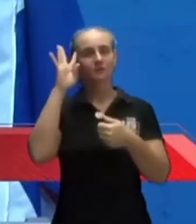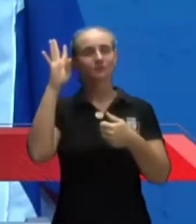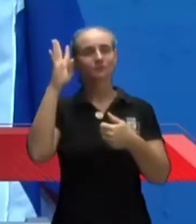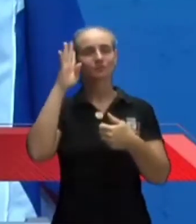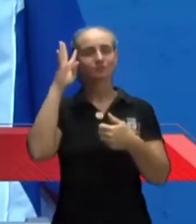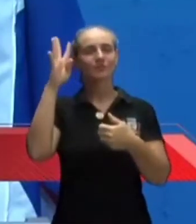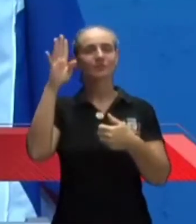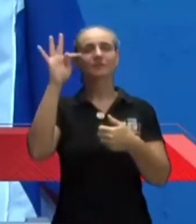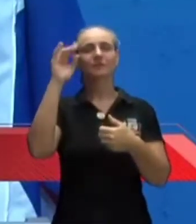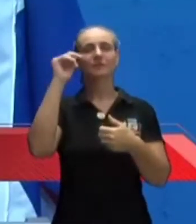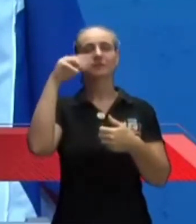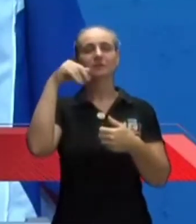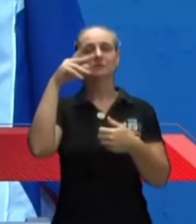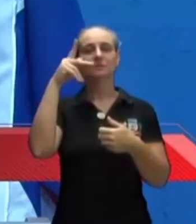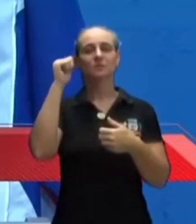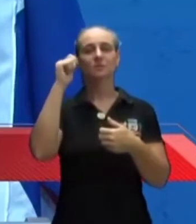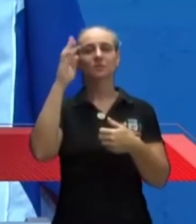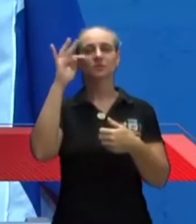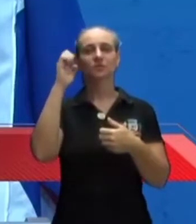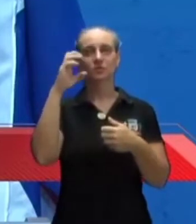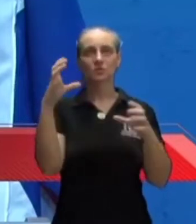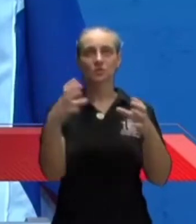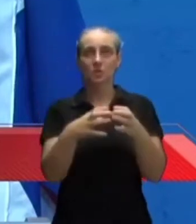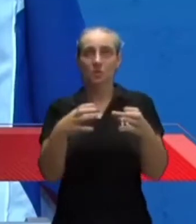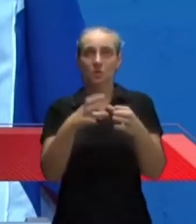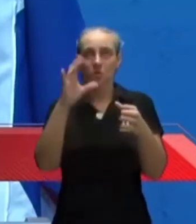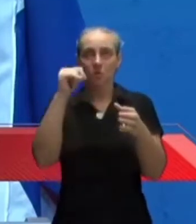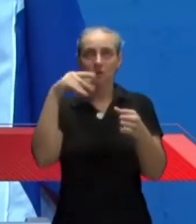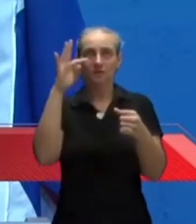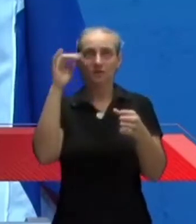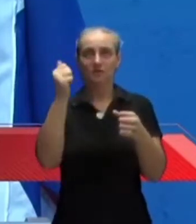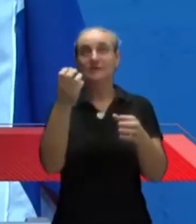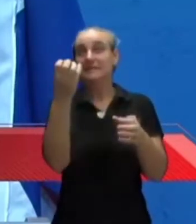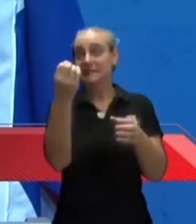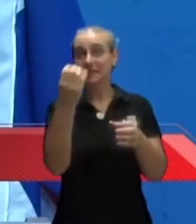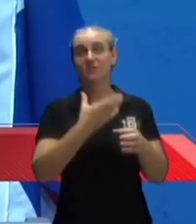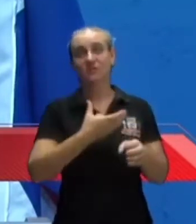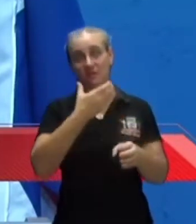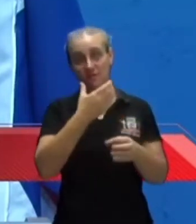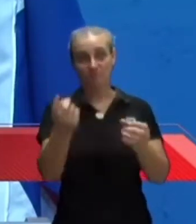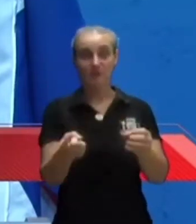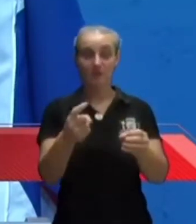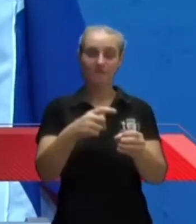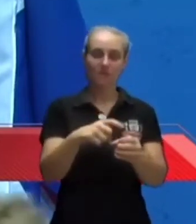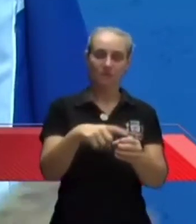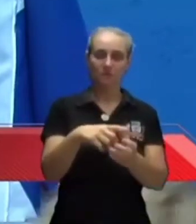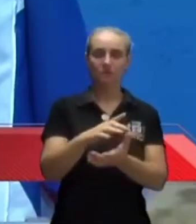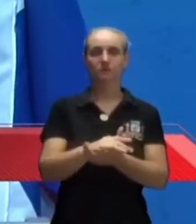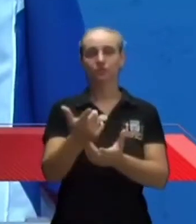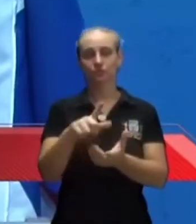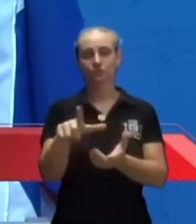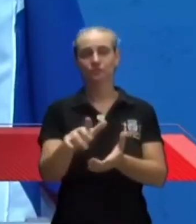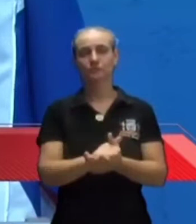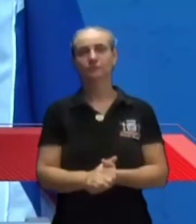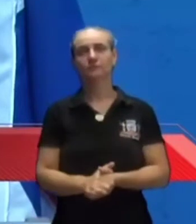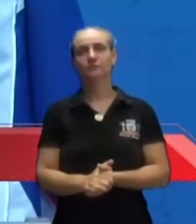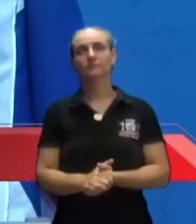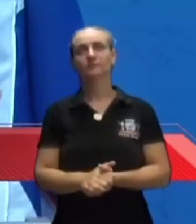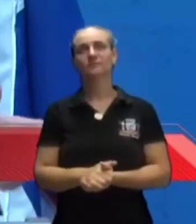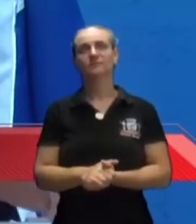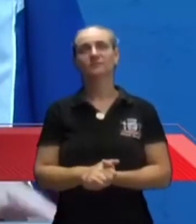coletivo, que foi muito tempo parado, dia 6 de dezembro, é uma data para que se volte o transporte coletivo em Três Lagoas.